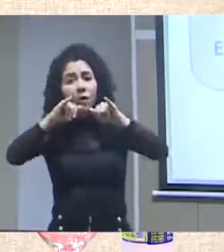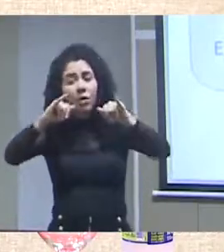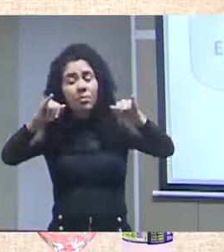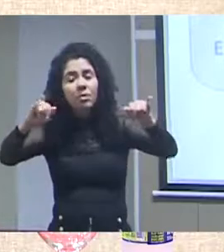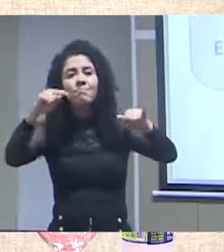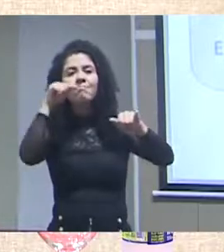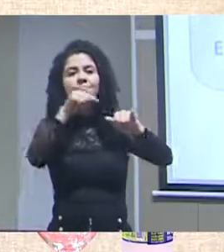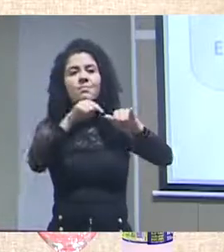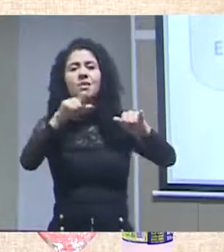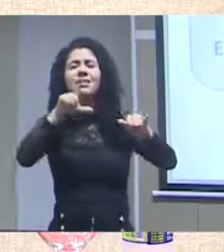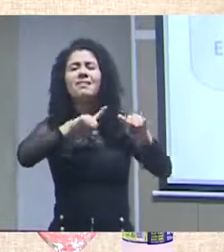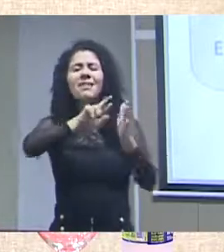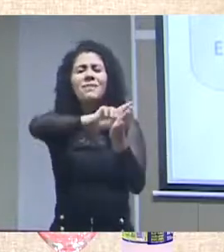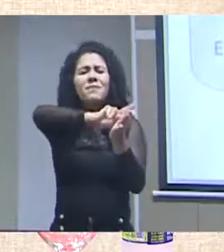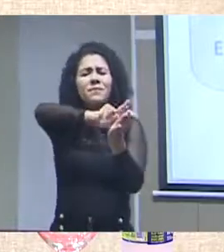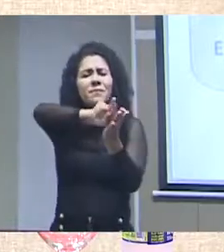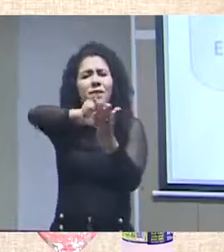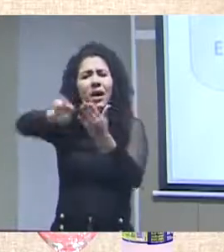competências,